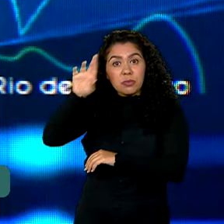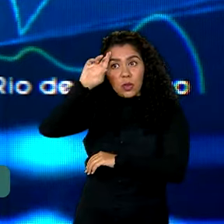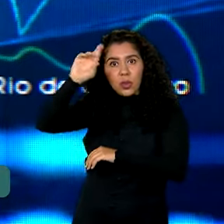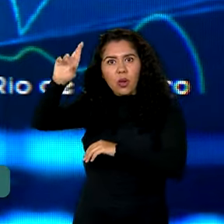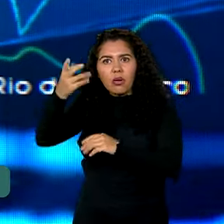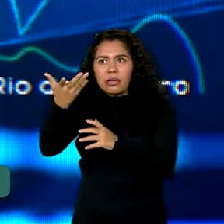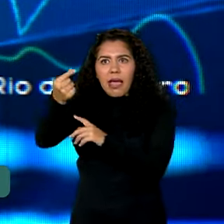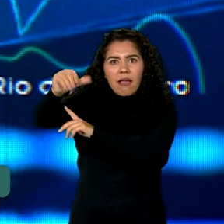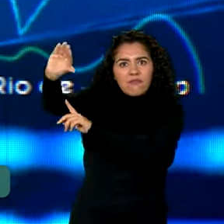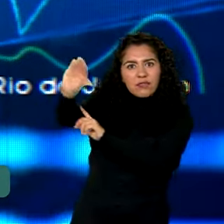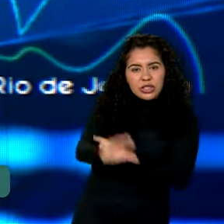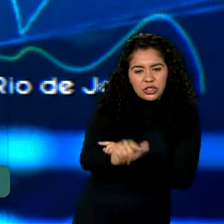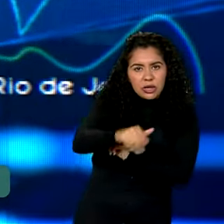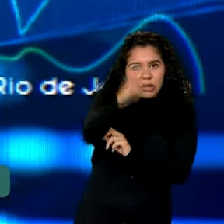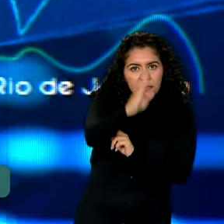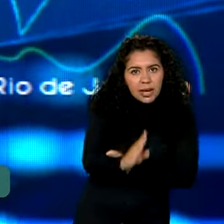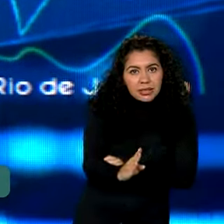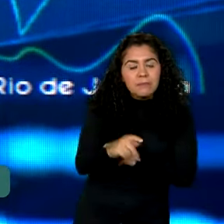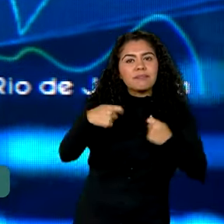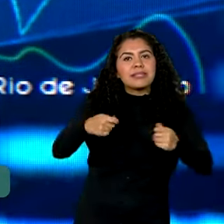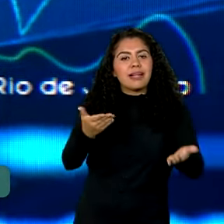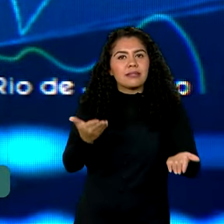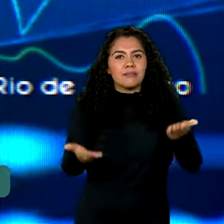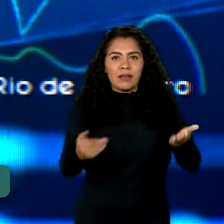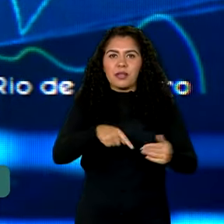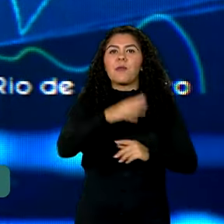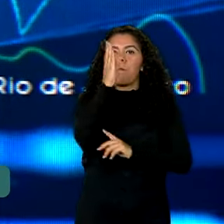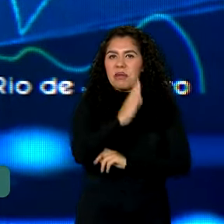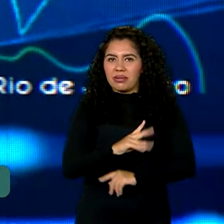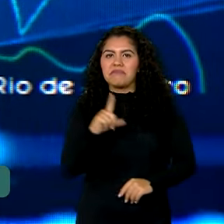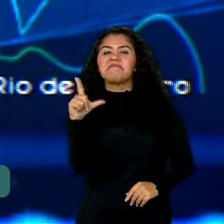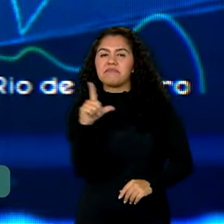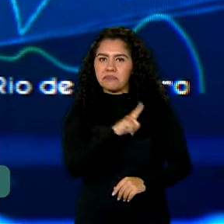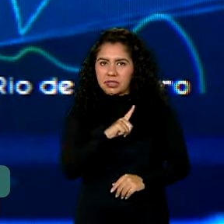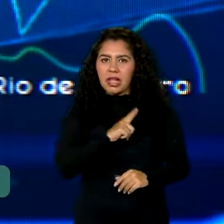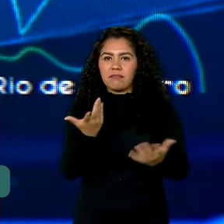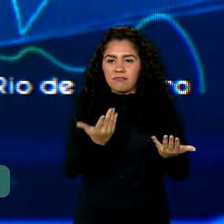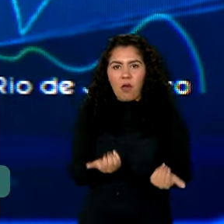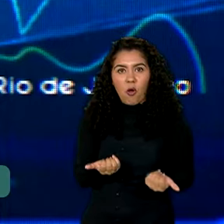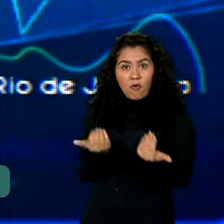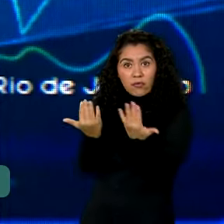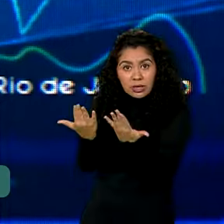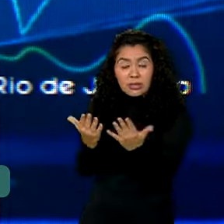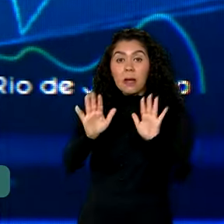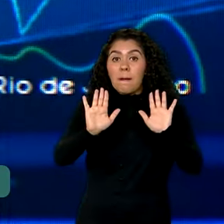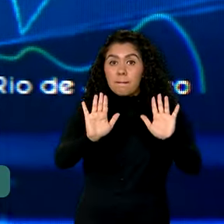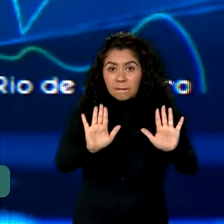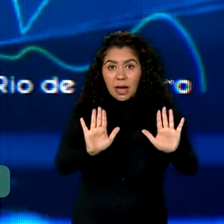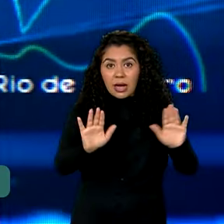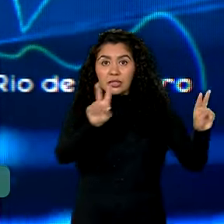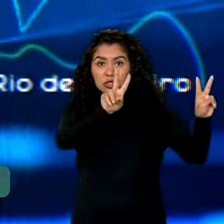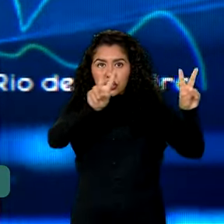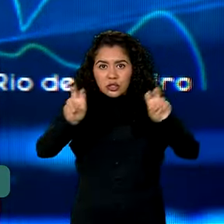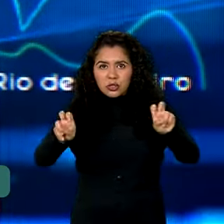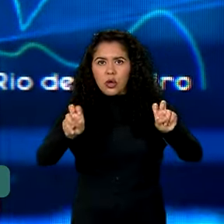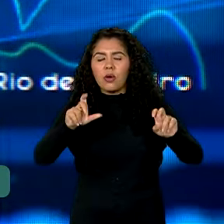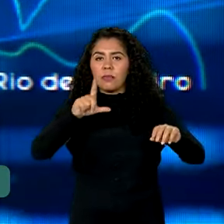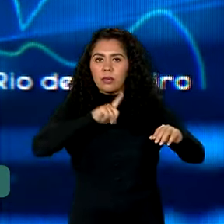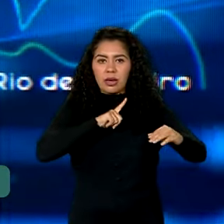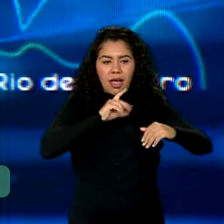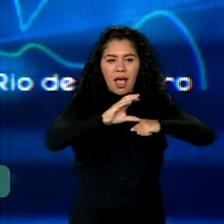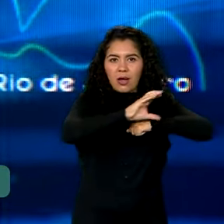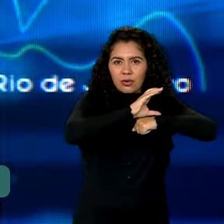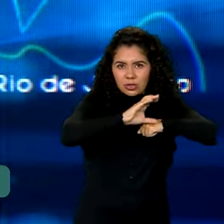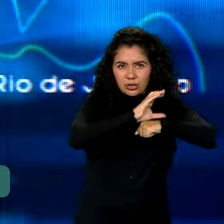Na esteira da Constituição cidadã de